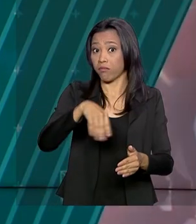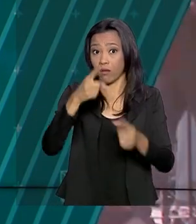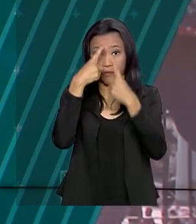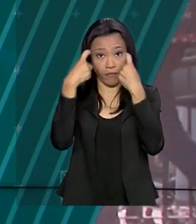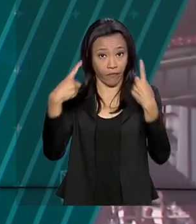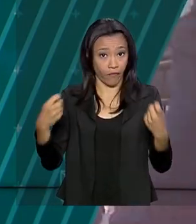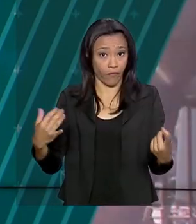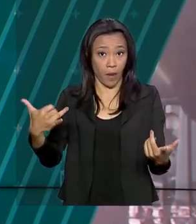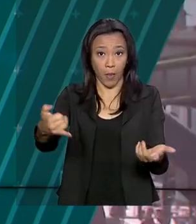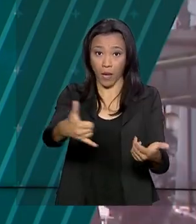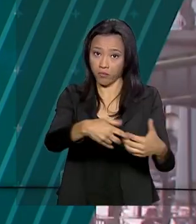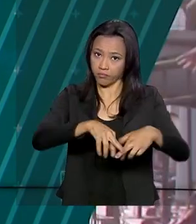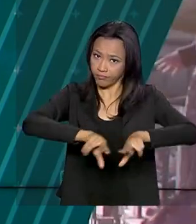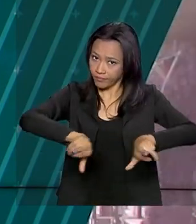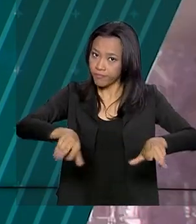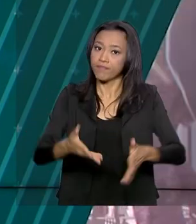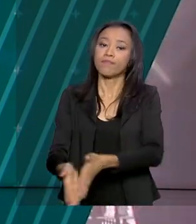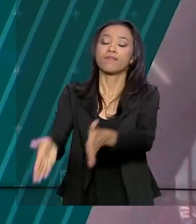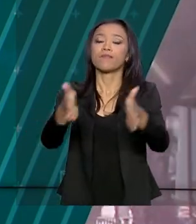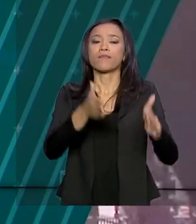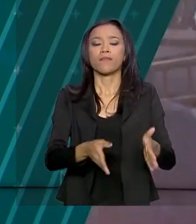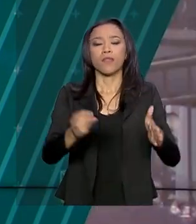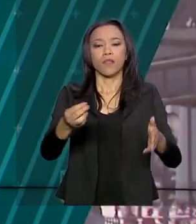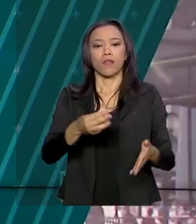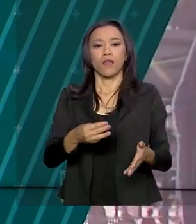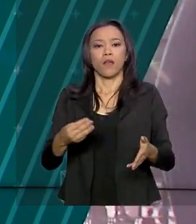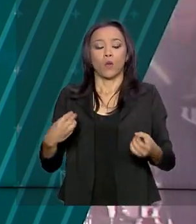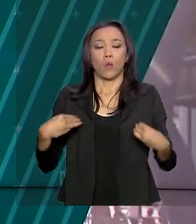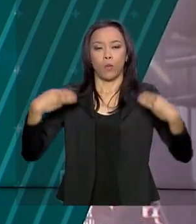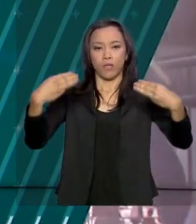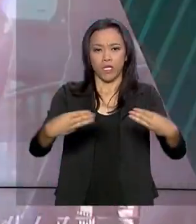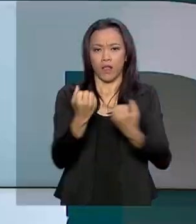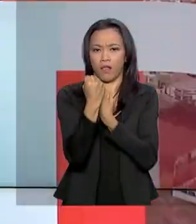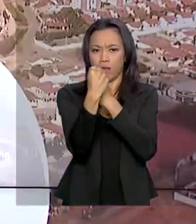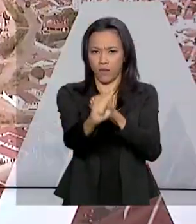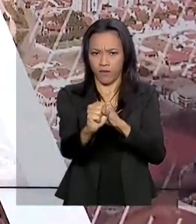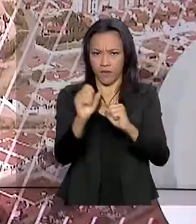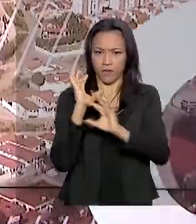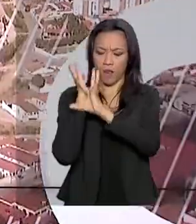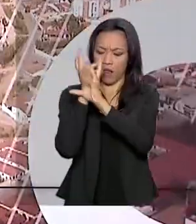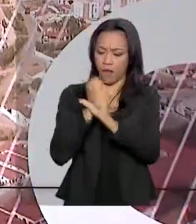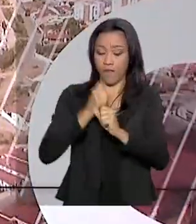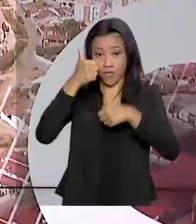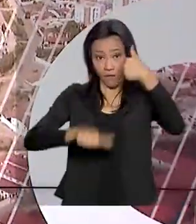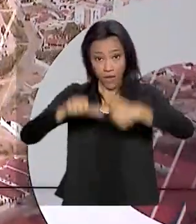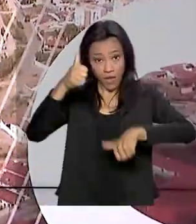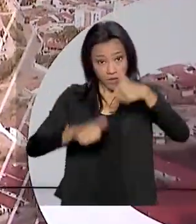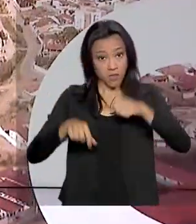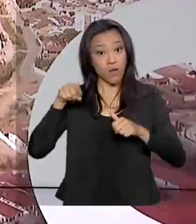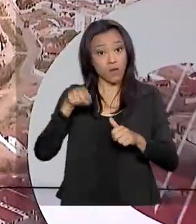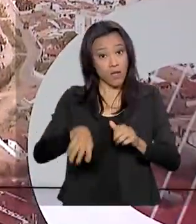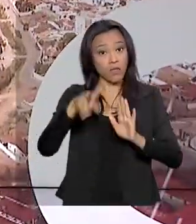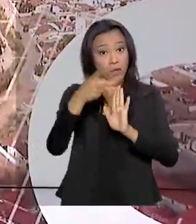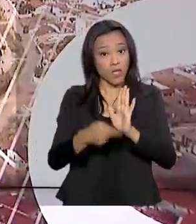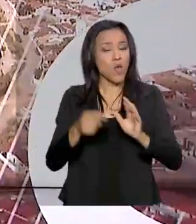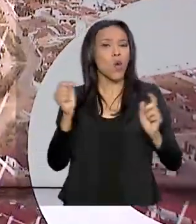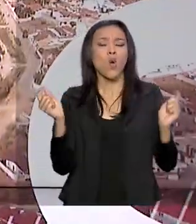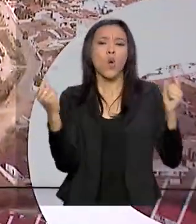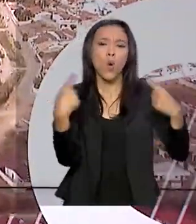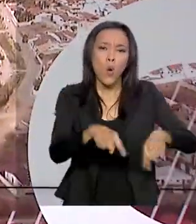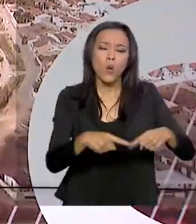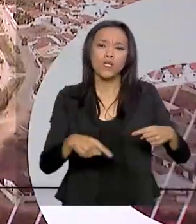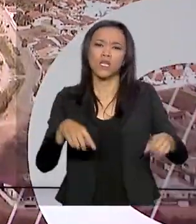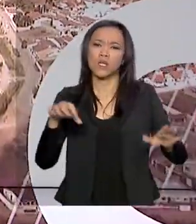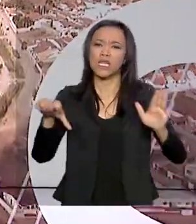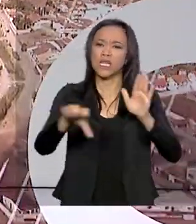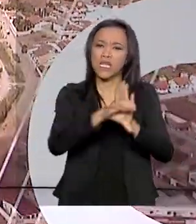O Ministério da Defesa fez um balanço sobre a Operação Verde Brasil de combate aos crimes ambientais e as